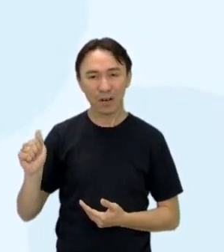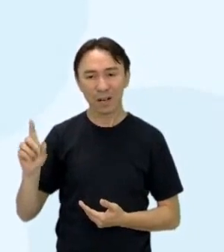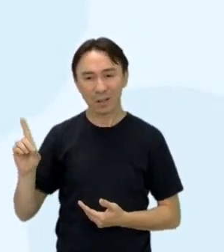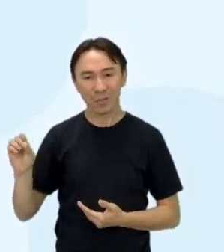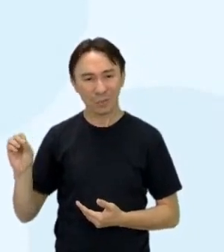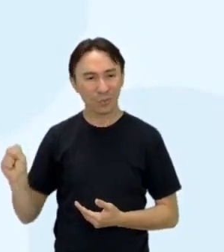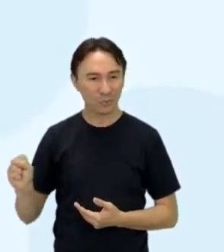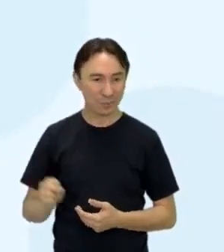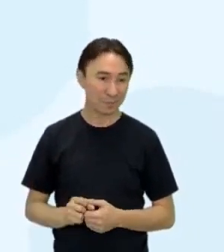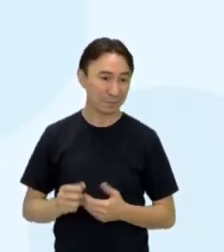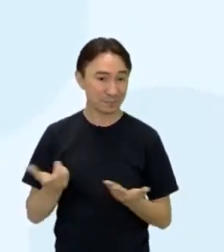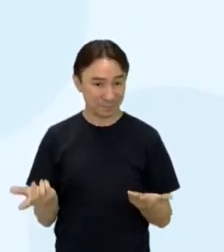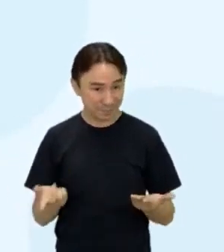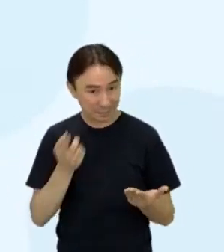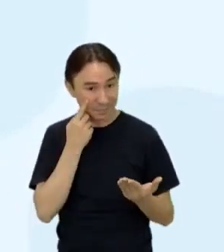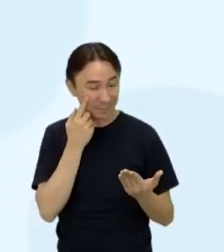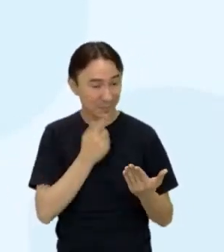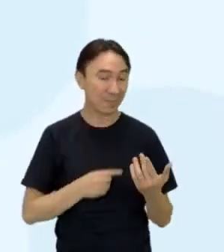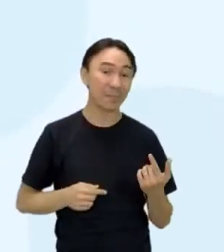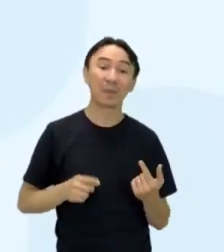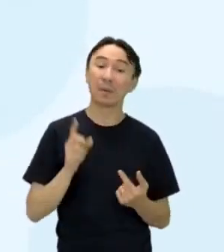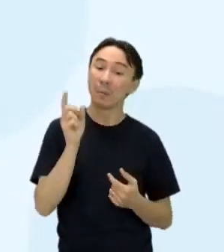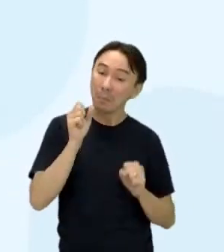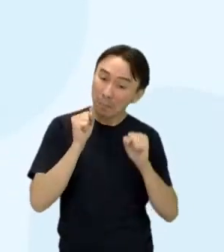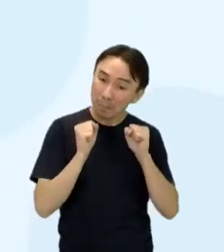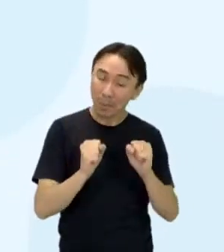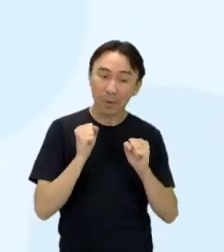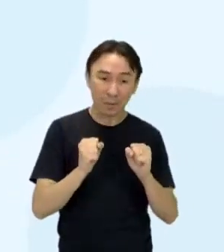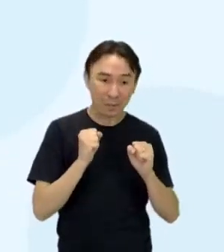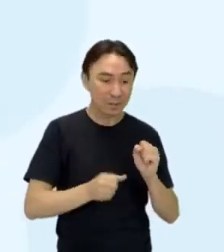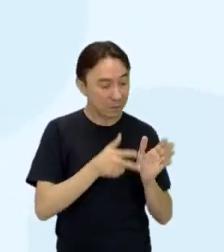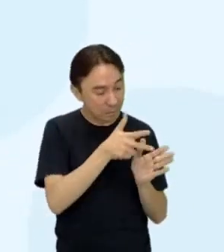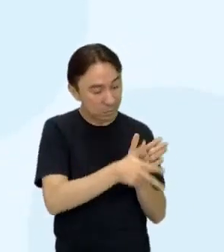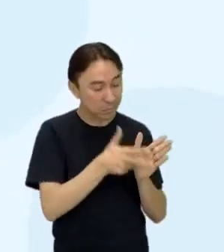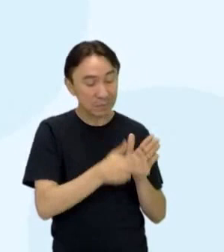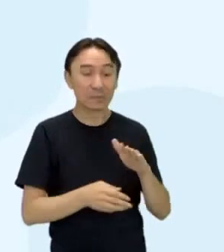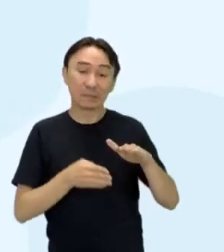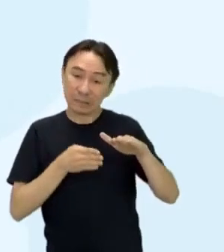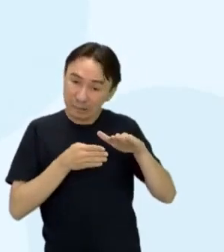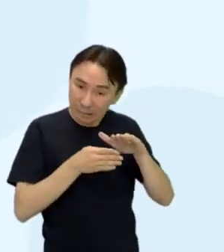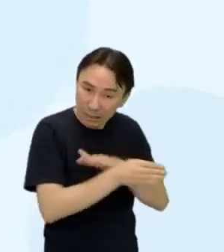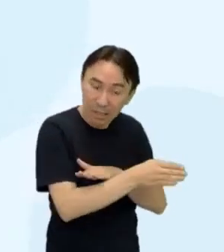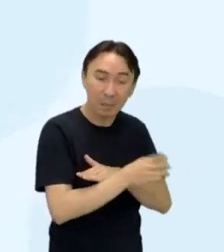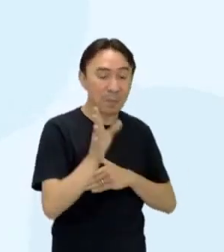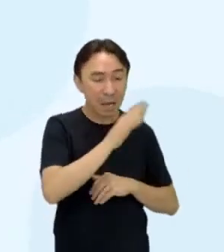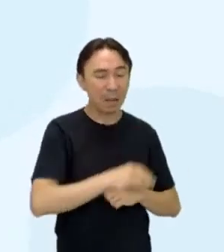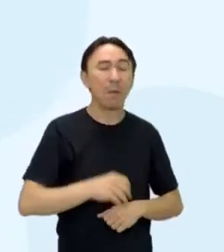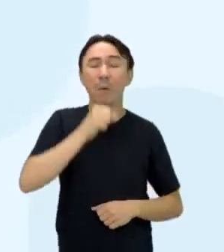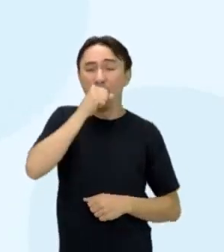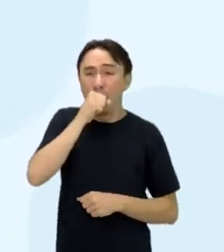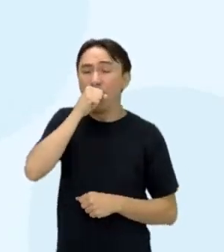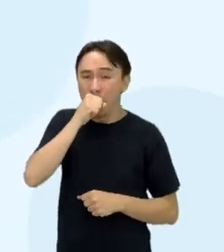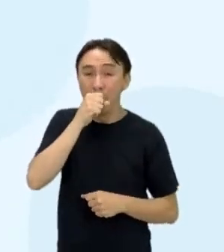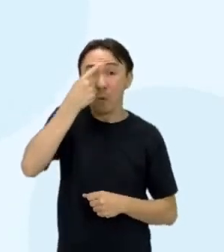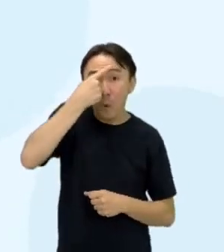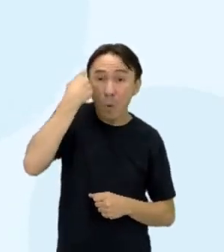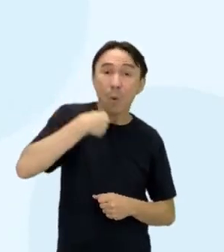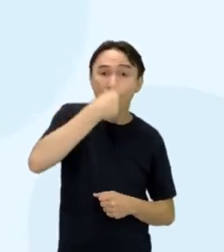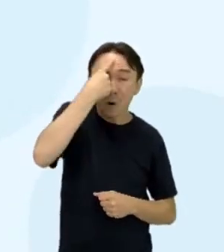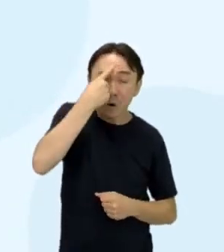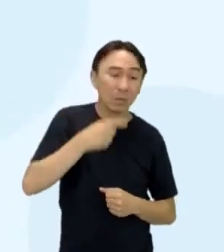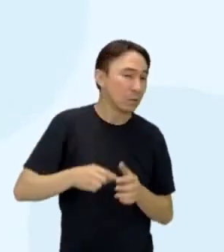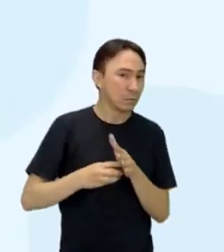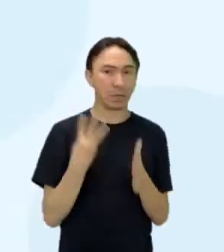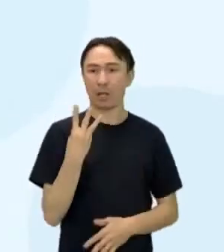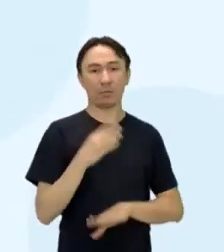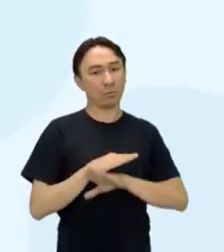encatarroados podem entrar nos bondes com a condição de não tossirem mais de três vezes dentro de uma hora.